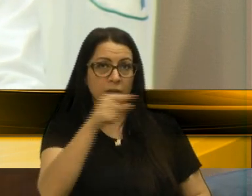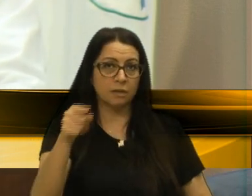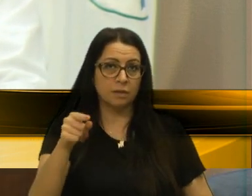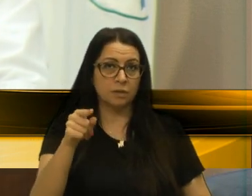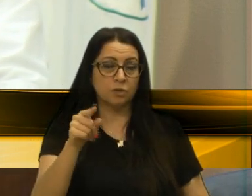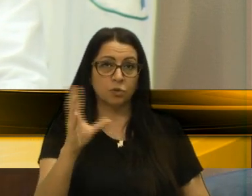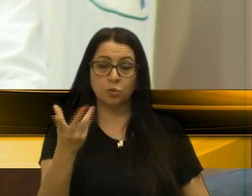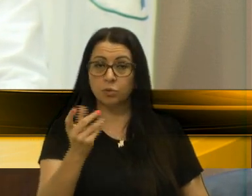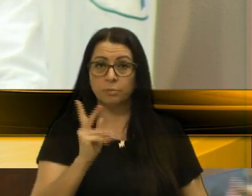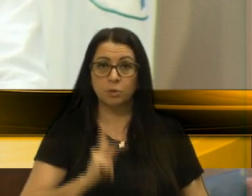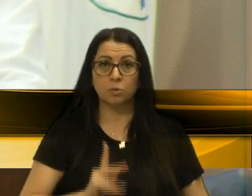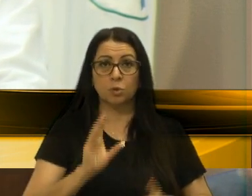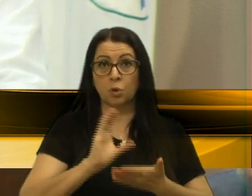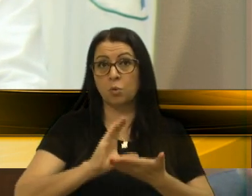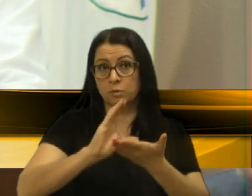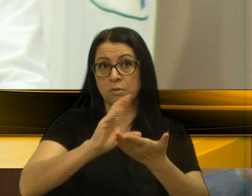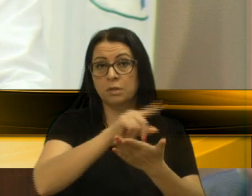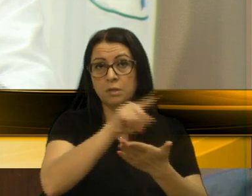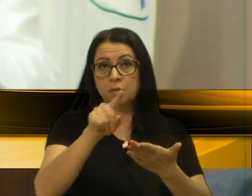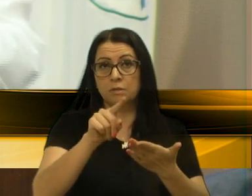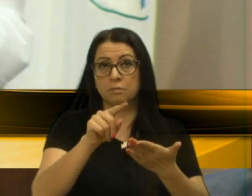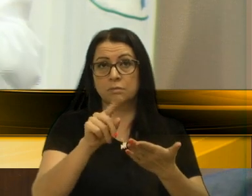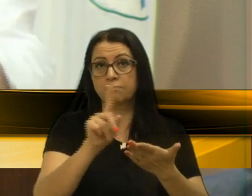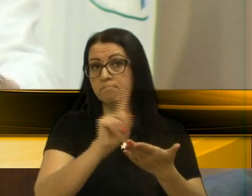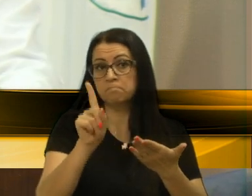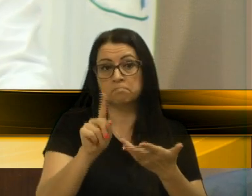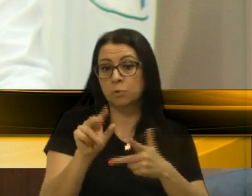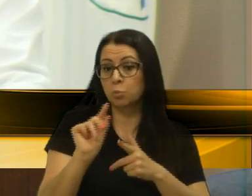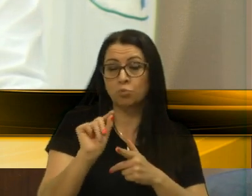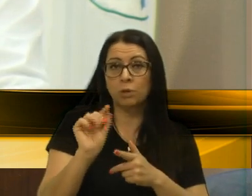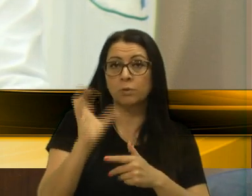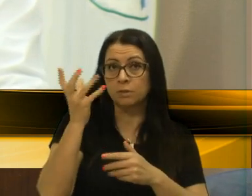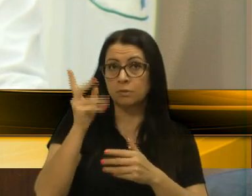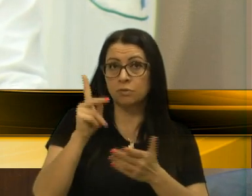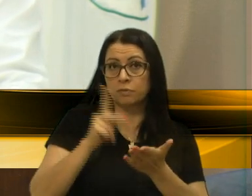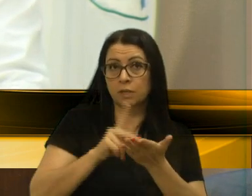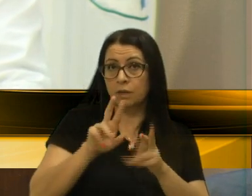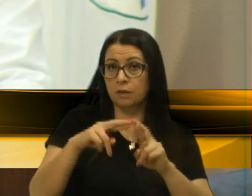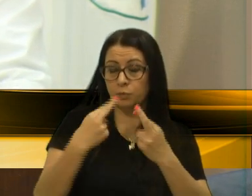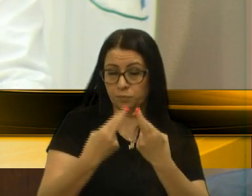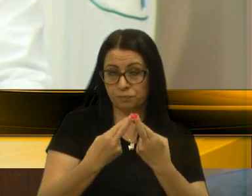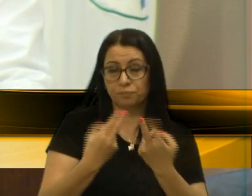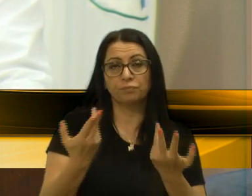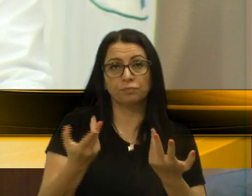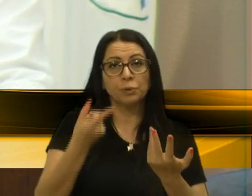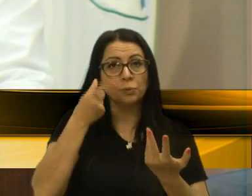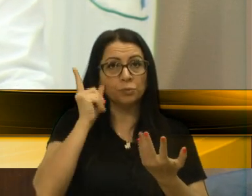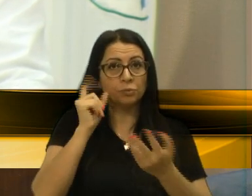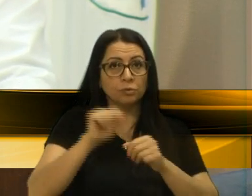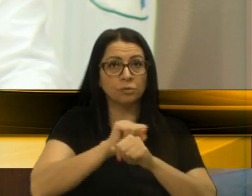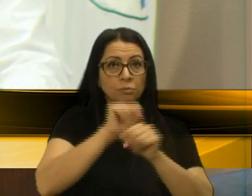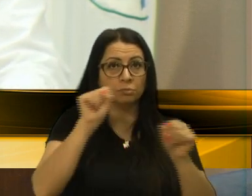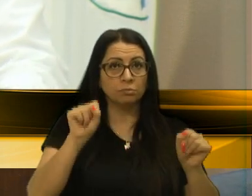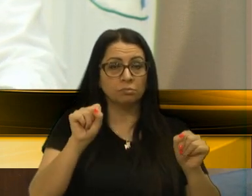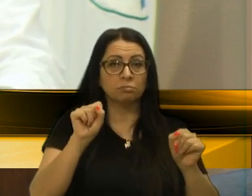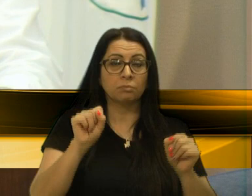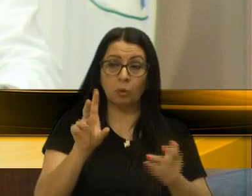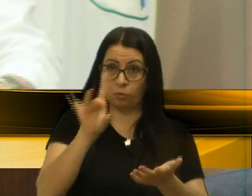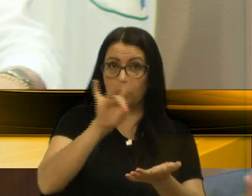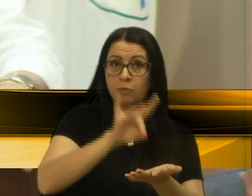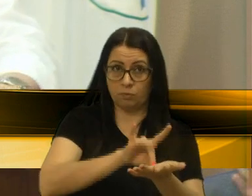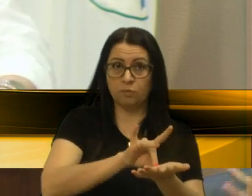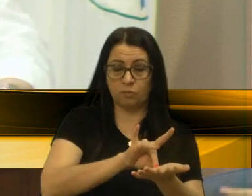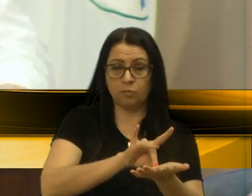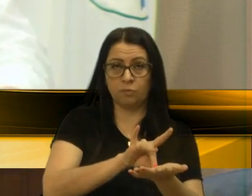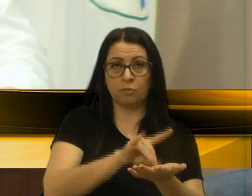conselheiros manifestações que, em tese, não teriam ocorrido nessa reunião. Ontem pela manhã, então, de forma oficial,